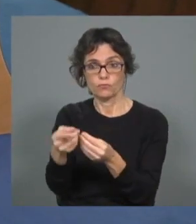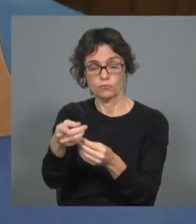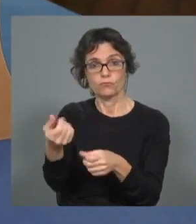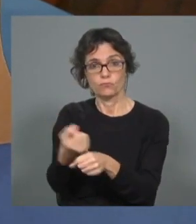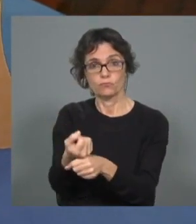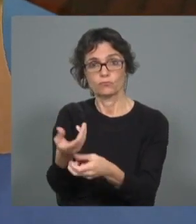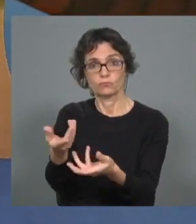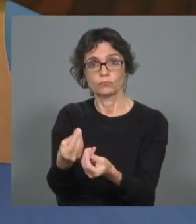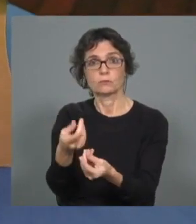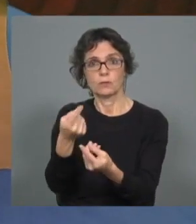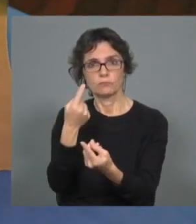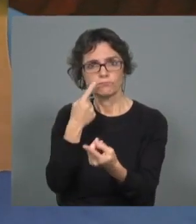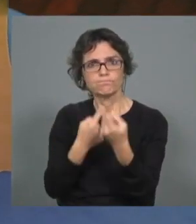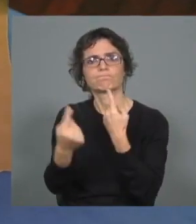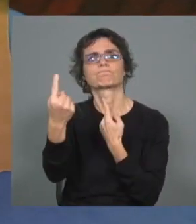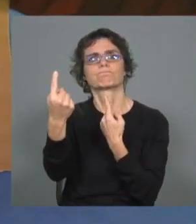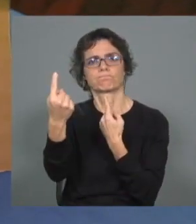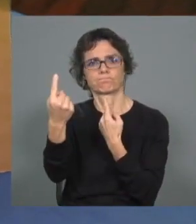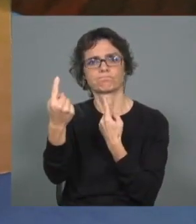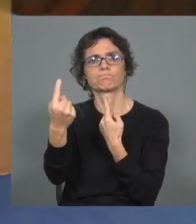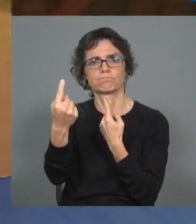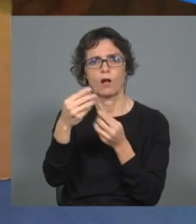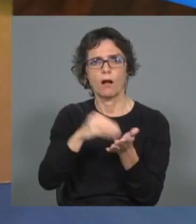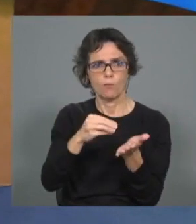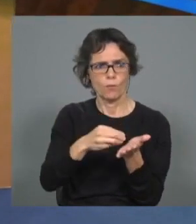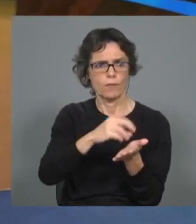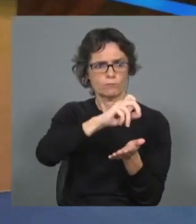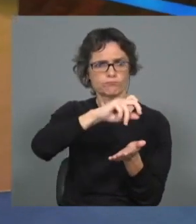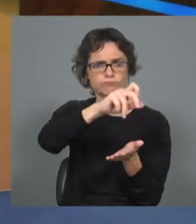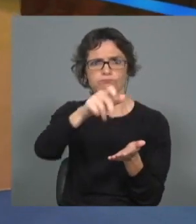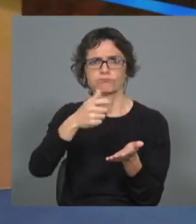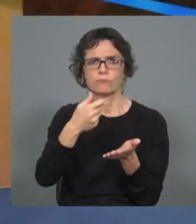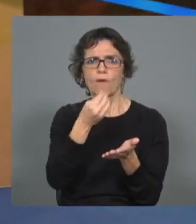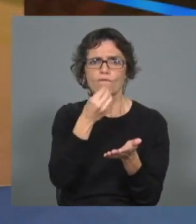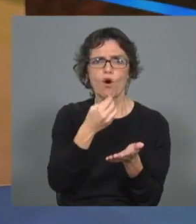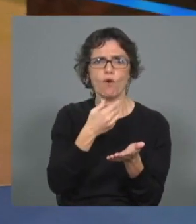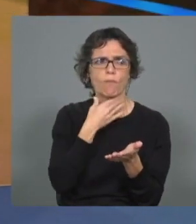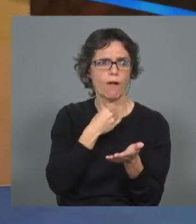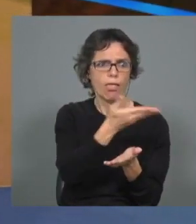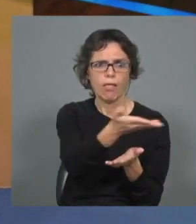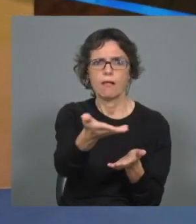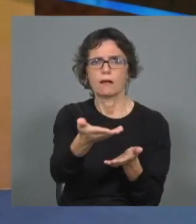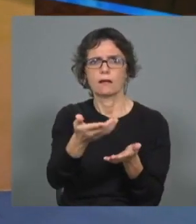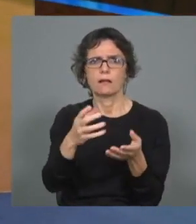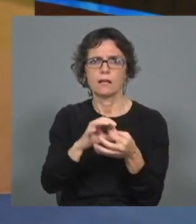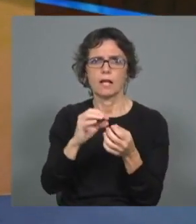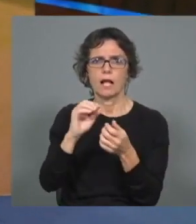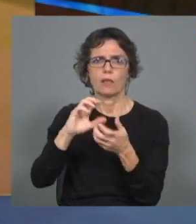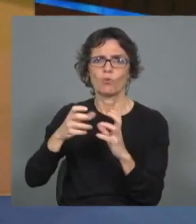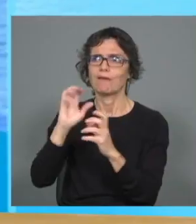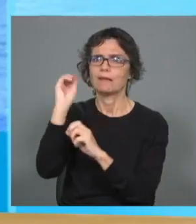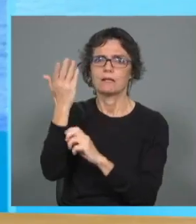Africana, denunciam muitos focos de pobreza e de fome que estão a acontecer por causa da crise climática. Exatamente,